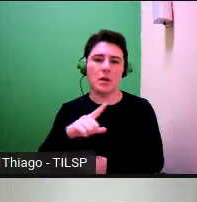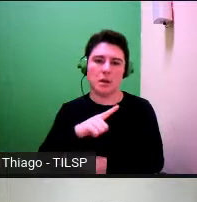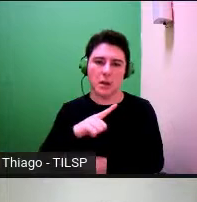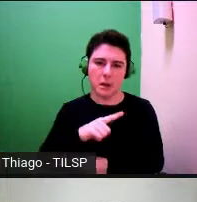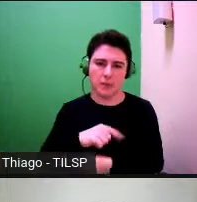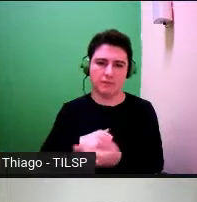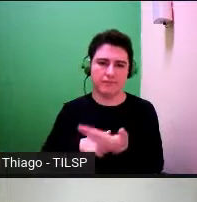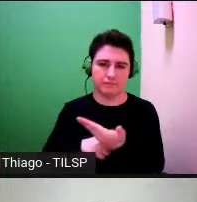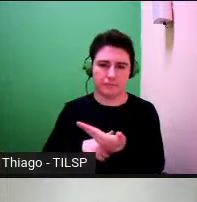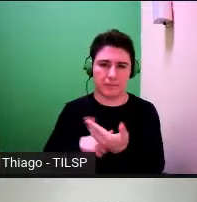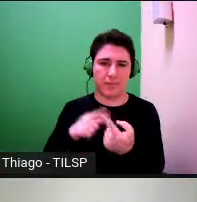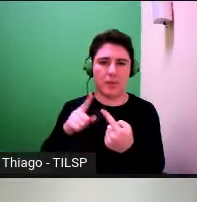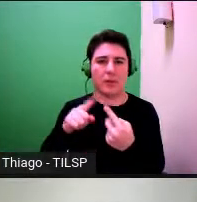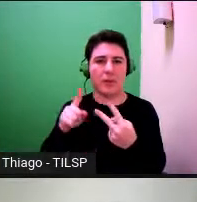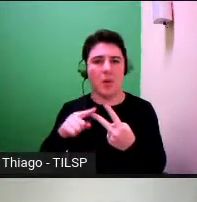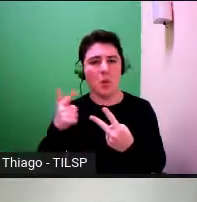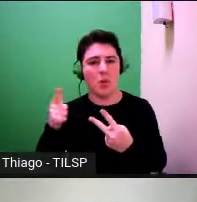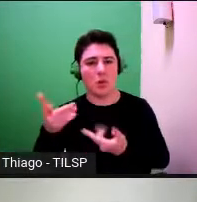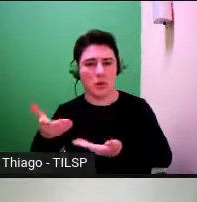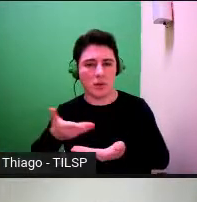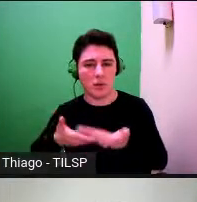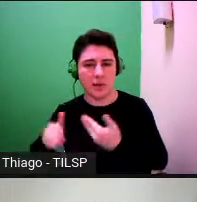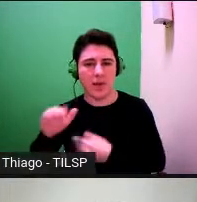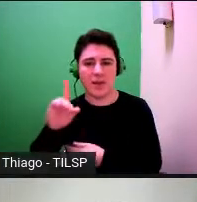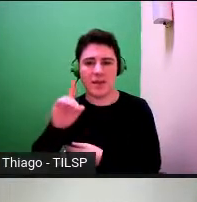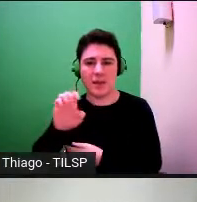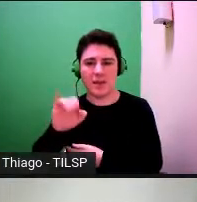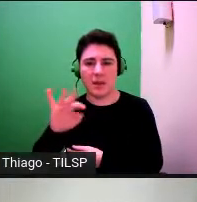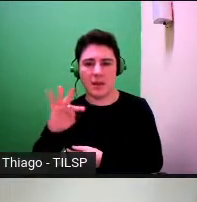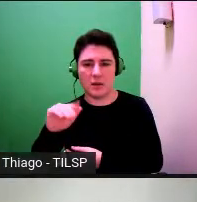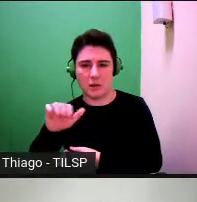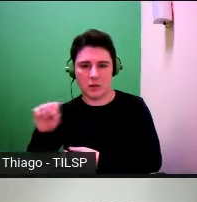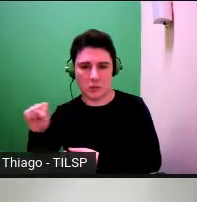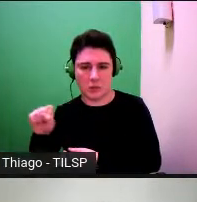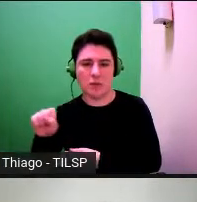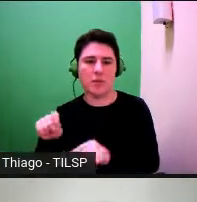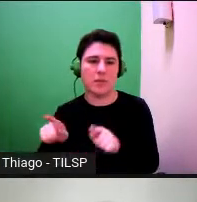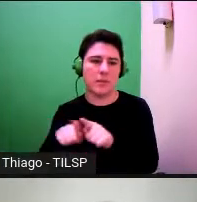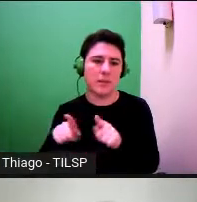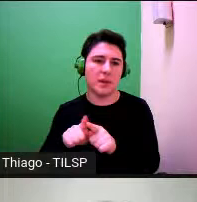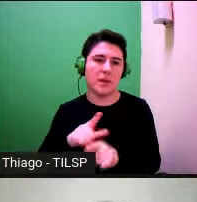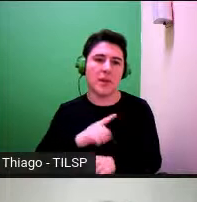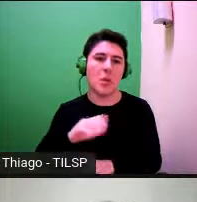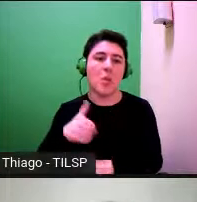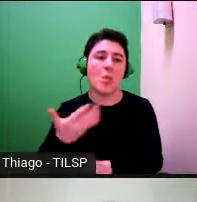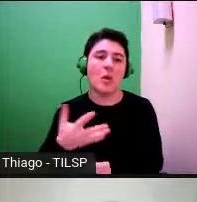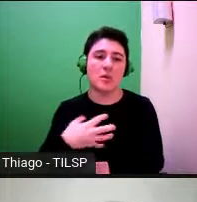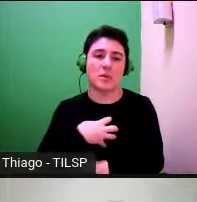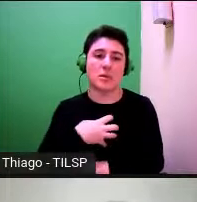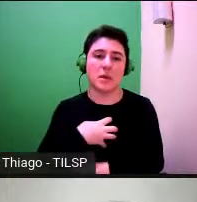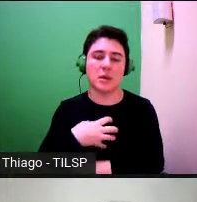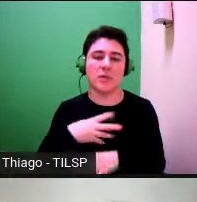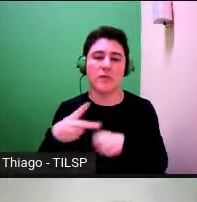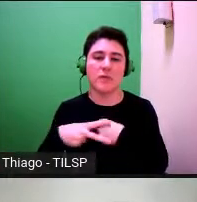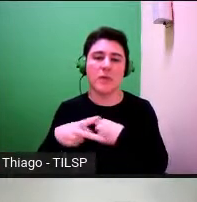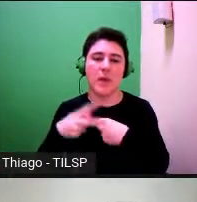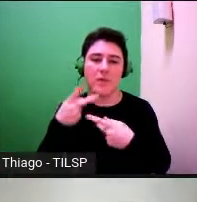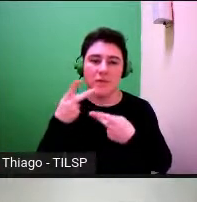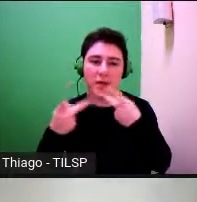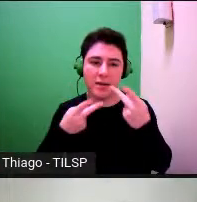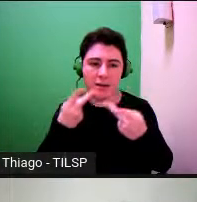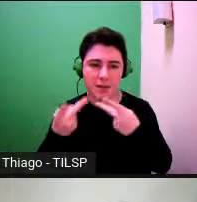no relato interativo daíticos localizadores temporais daíticos formas verbais no pretérito perfeito simples ou no imperfeito